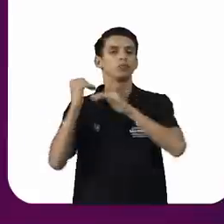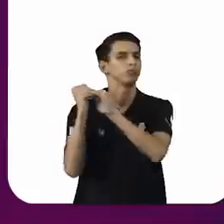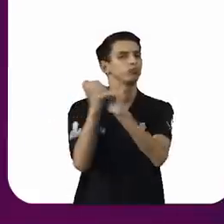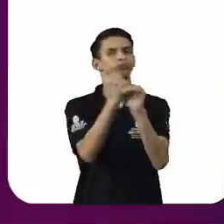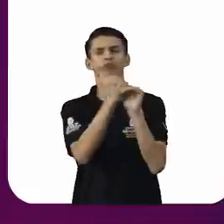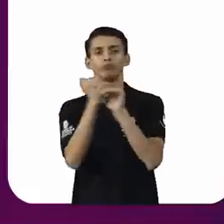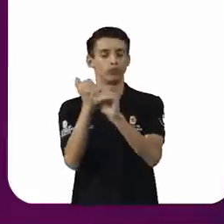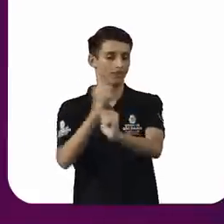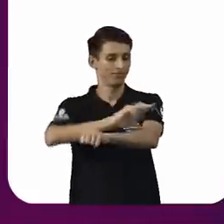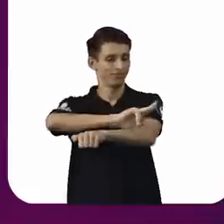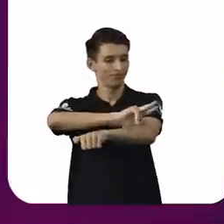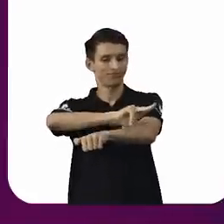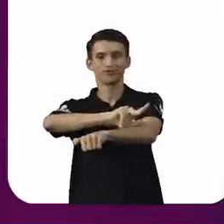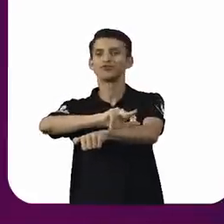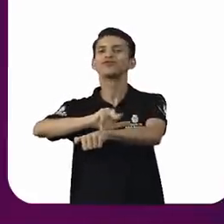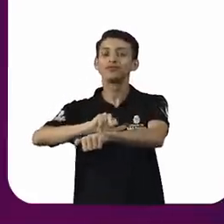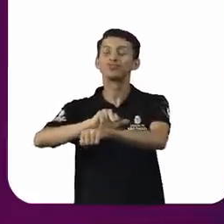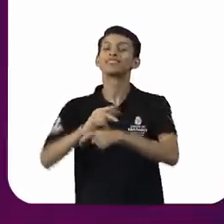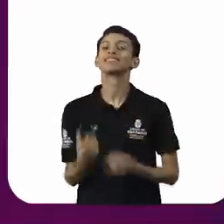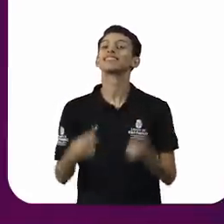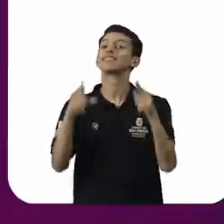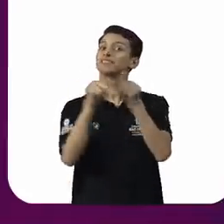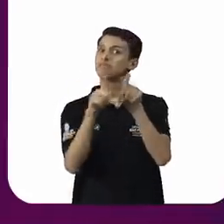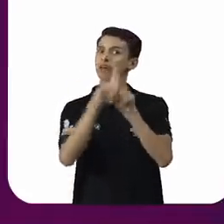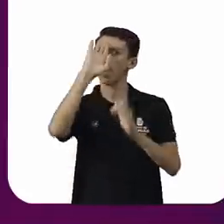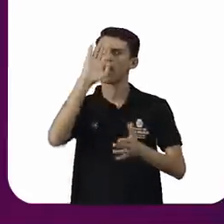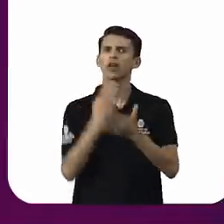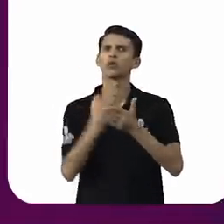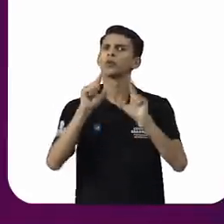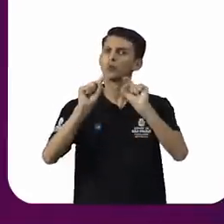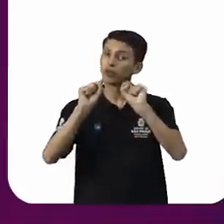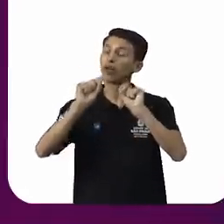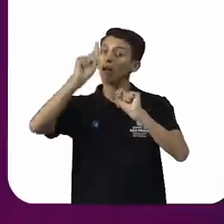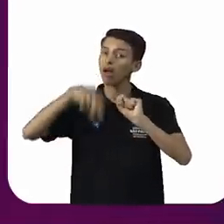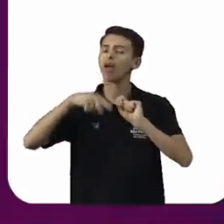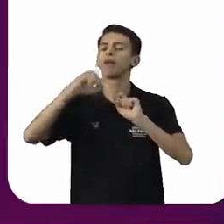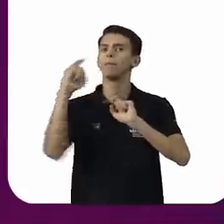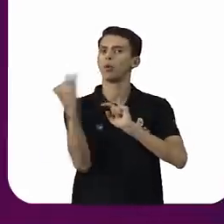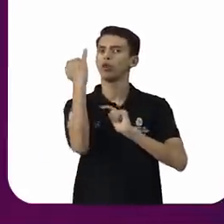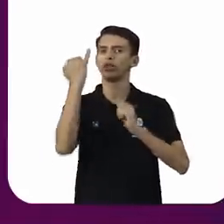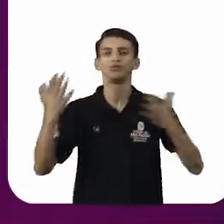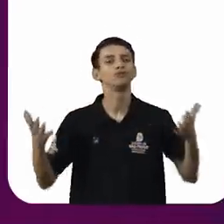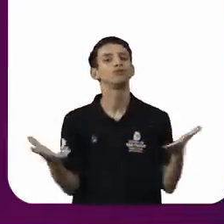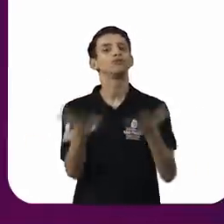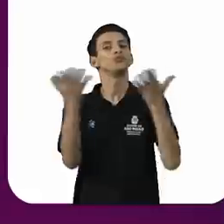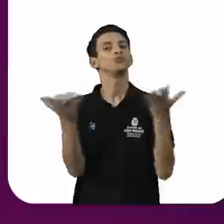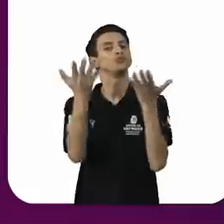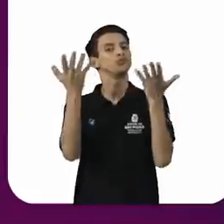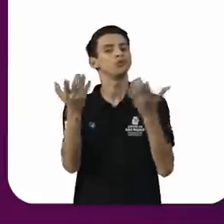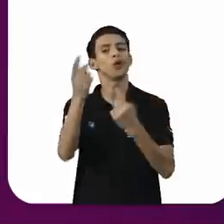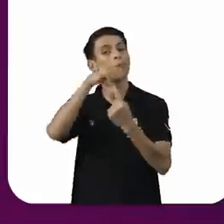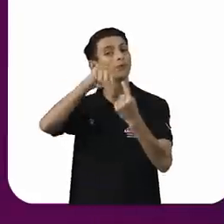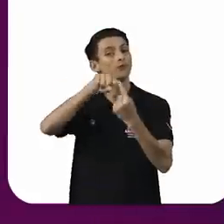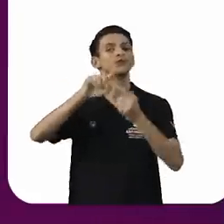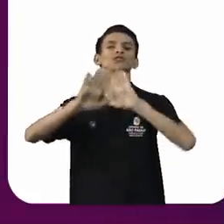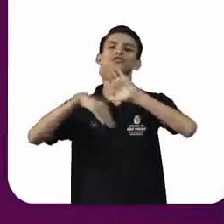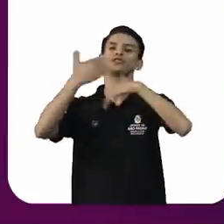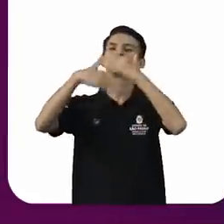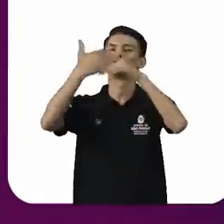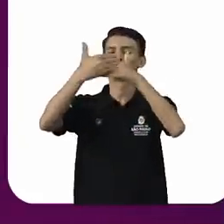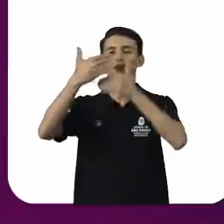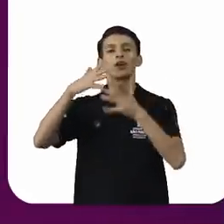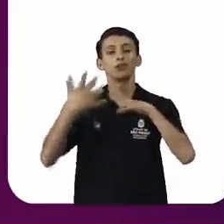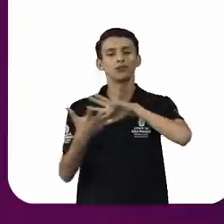Além disso, acredita que é seu dever contribuir para o alcance dos objetivos de desenvolvimento sustentável